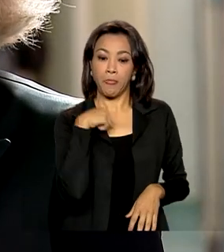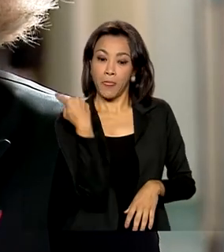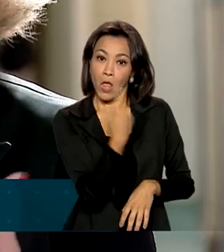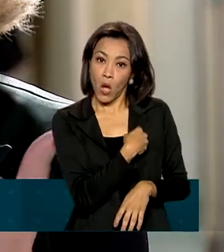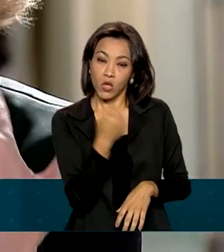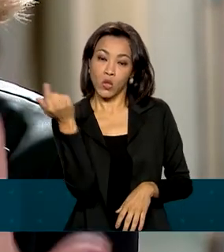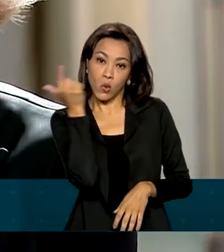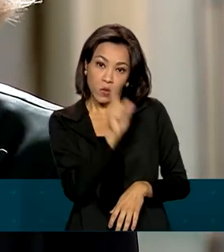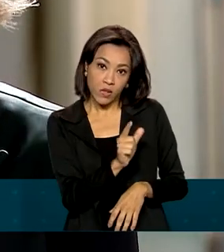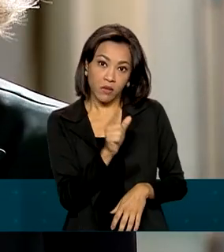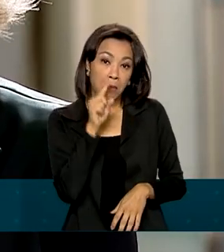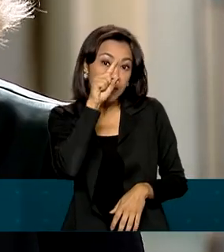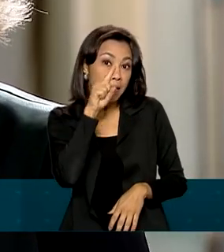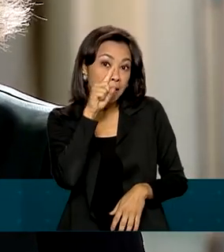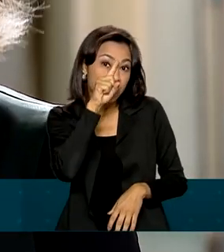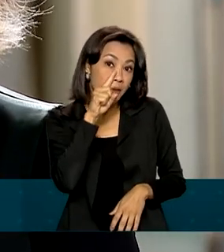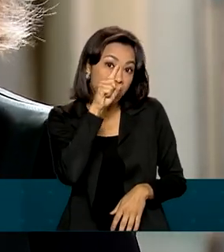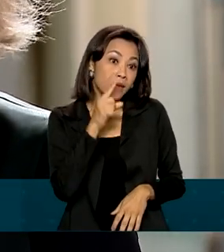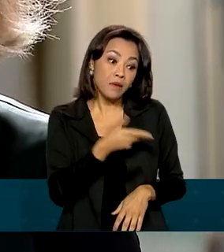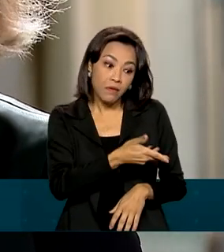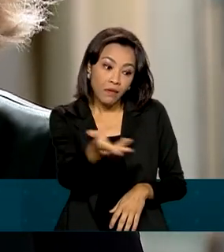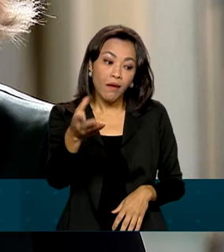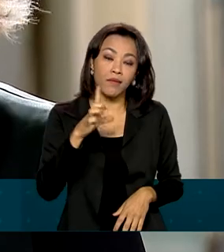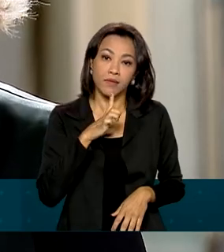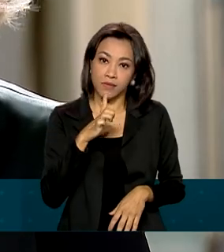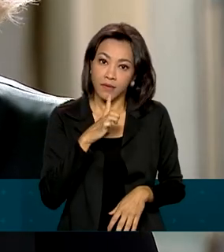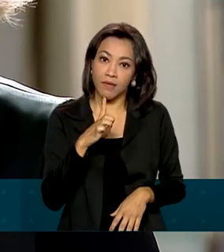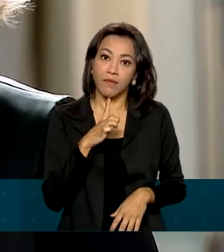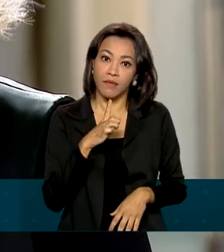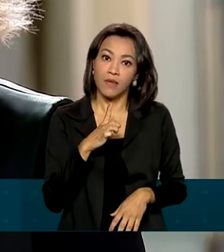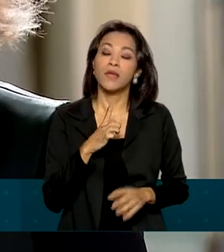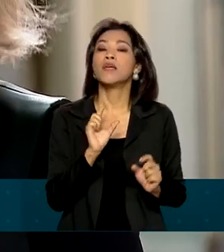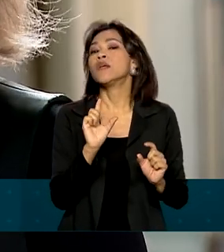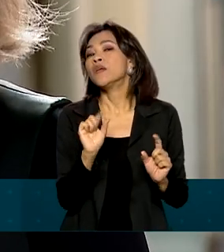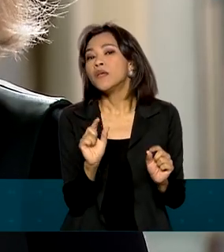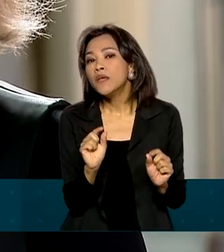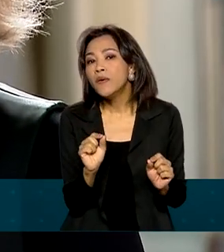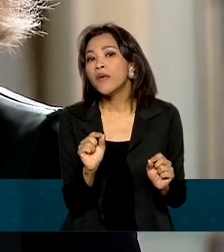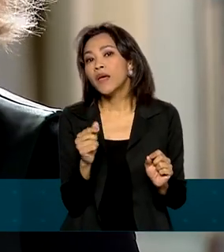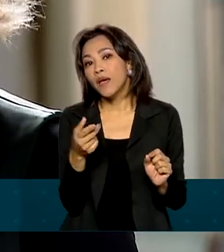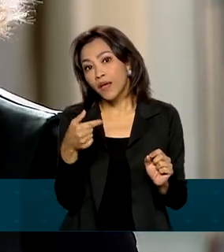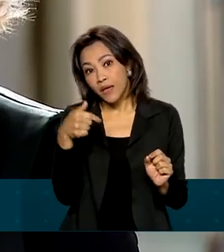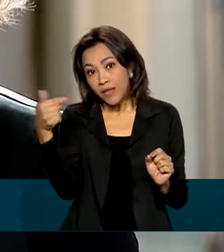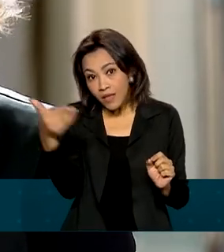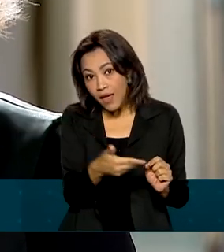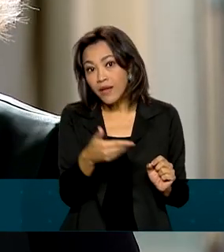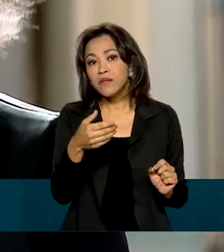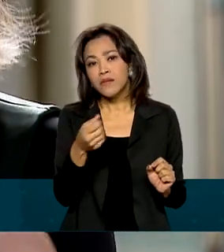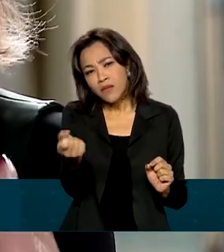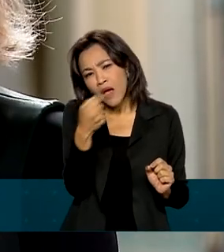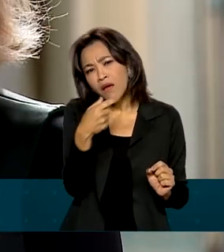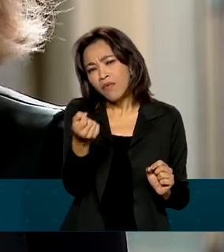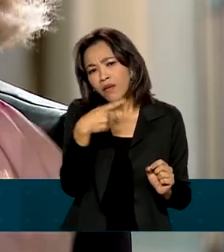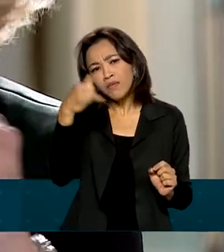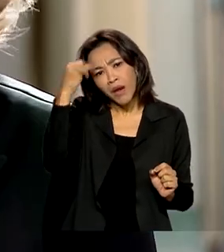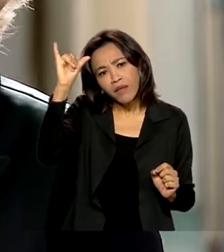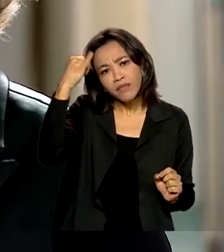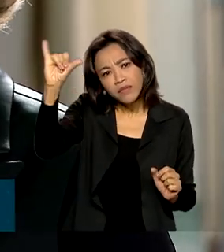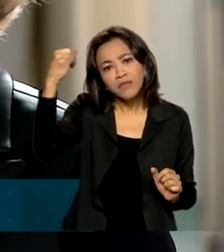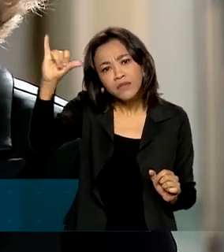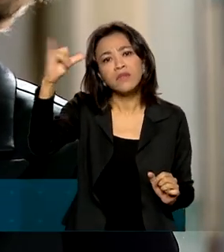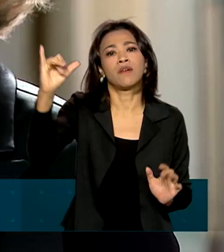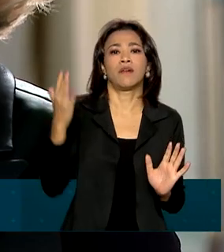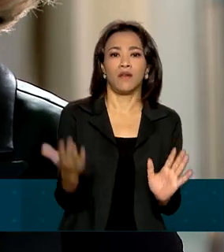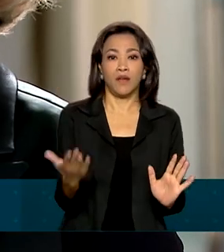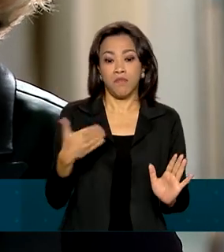fatores de risco que as pacientes possuem e utilizar nessas pacientes medicações preventivas para